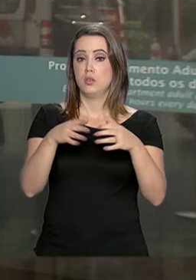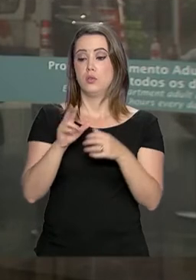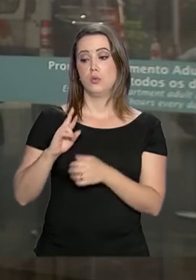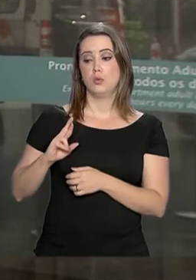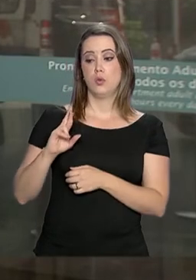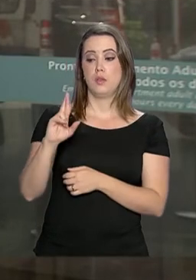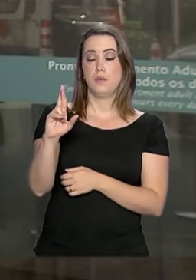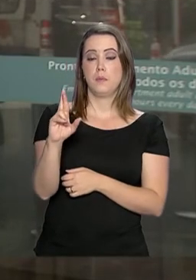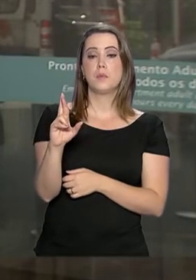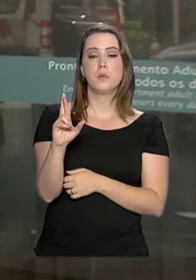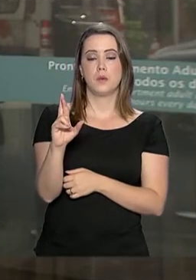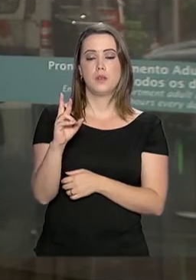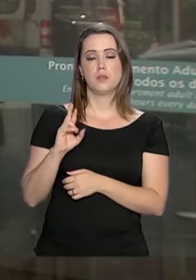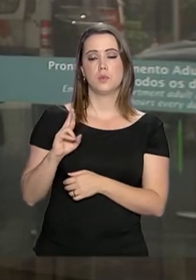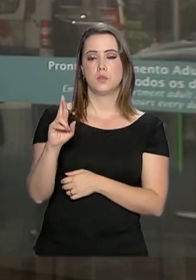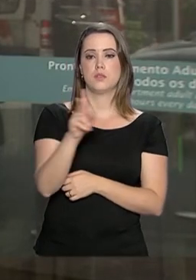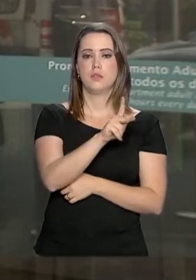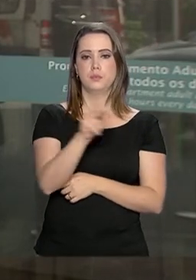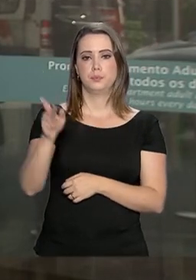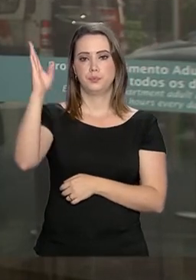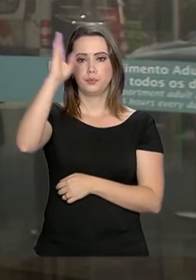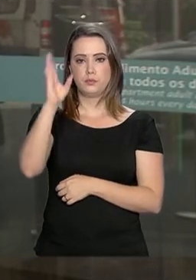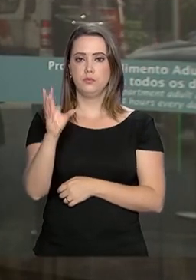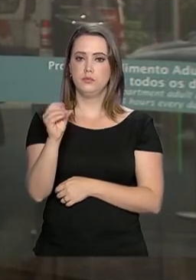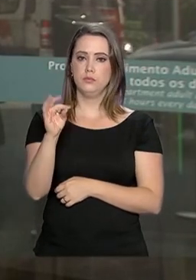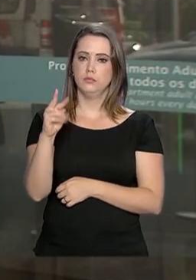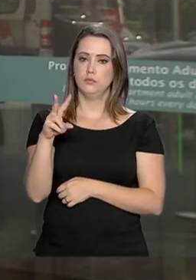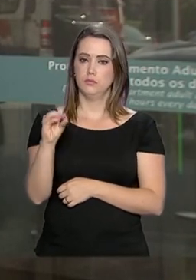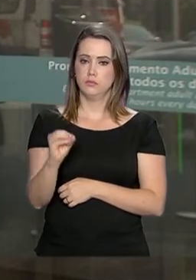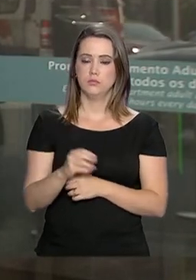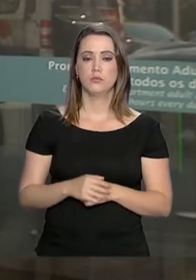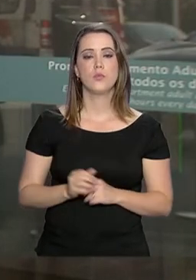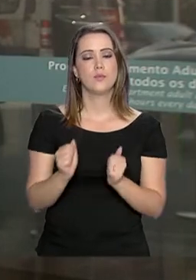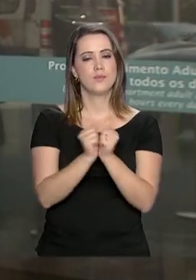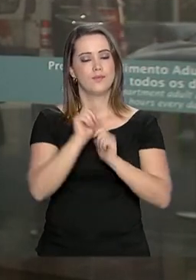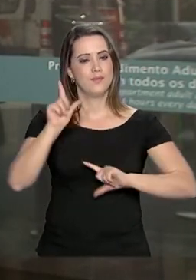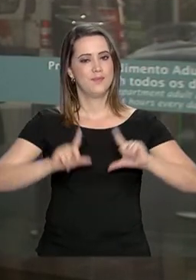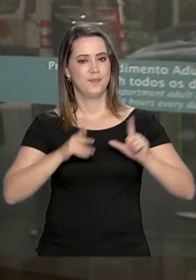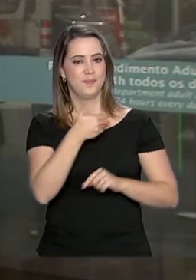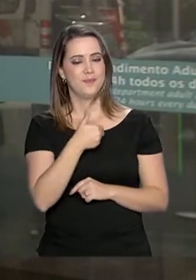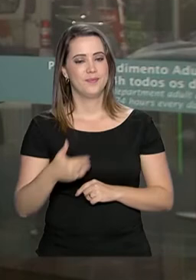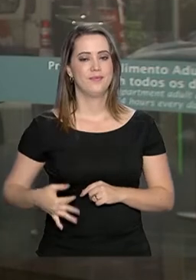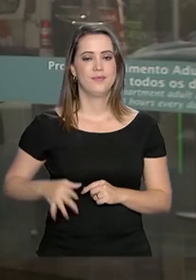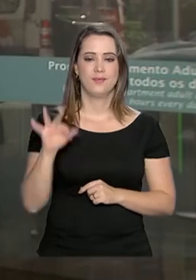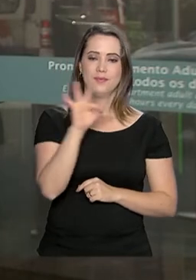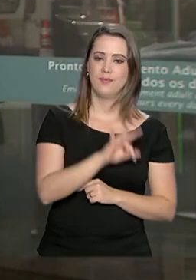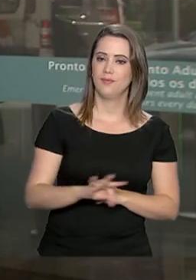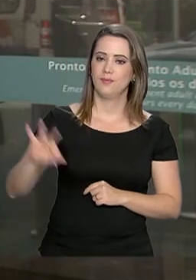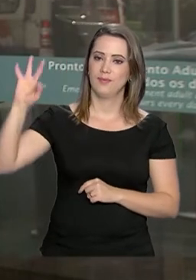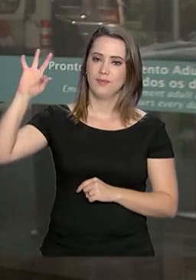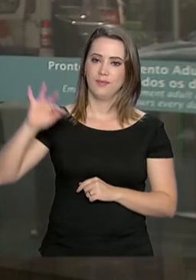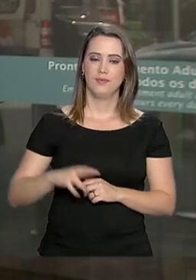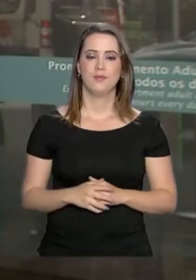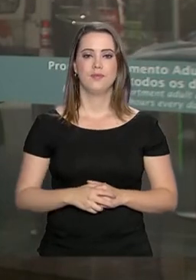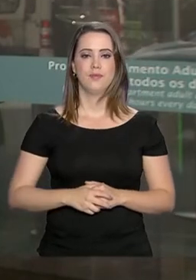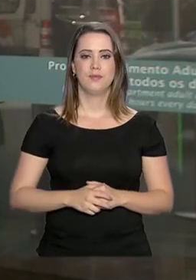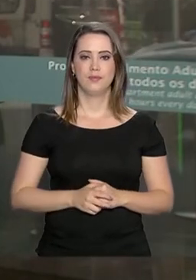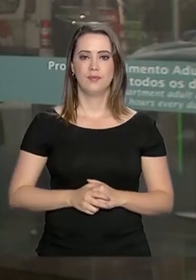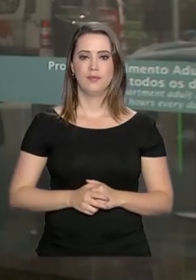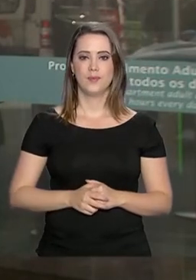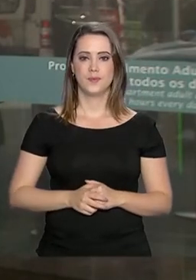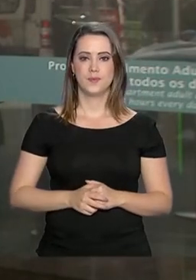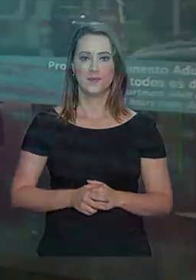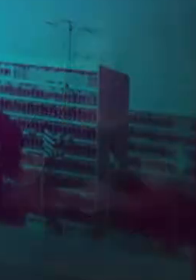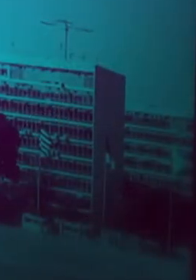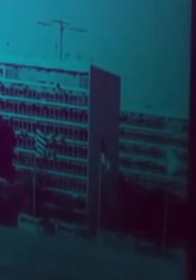porta-voz da presidência da República, Otávio Rego Barros. Continue com a gente na NBR, a TV do Governo Federal.